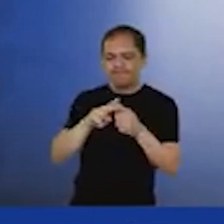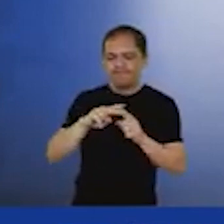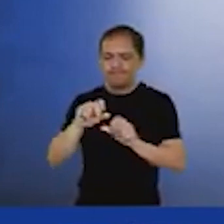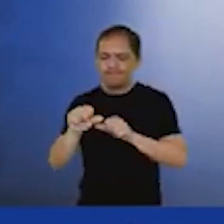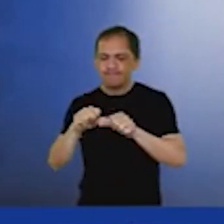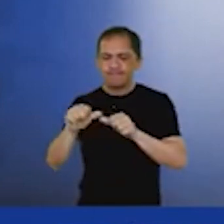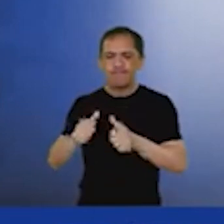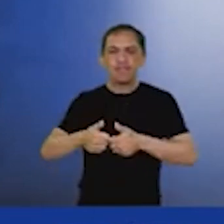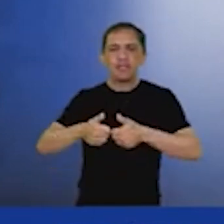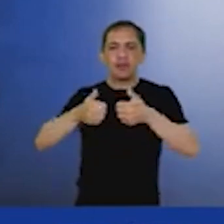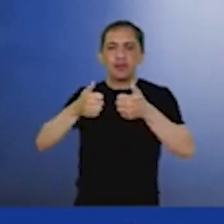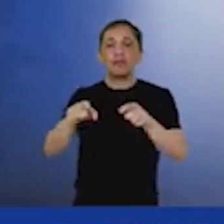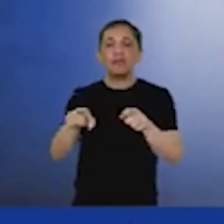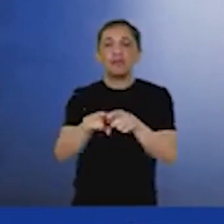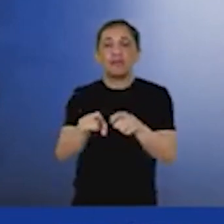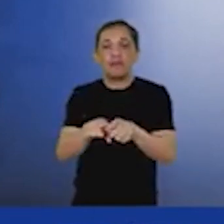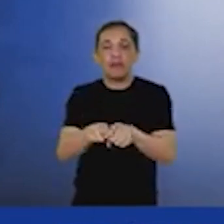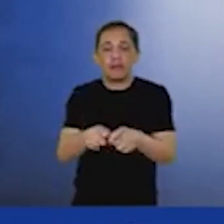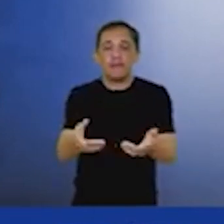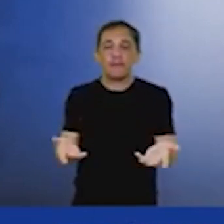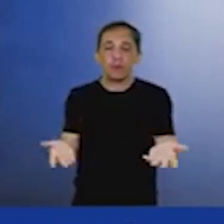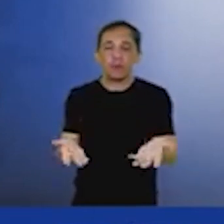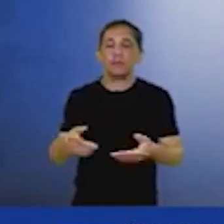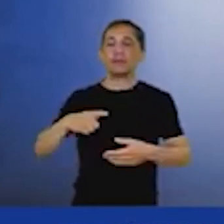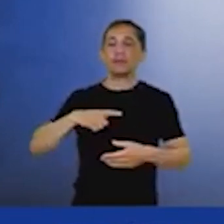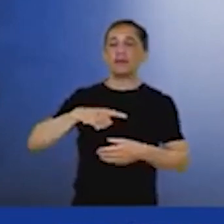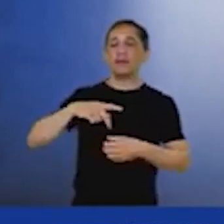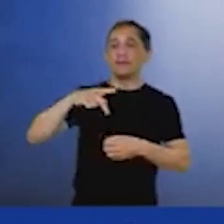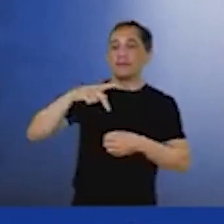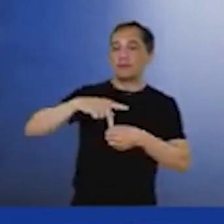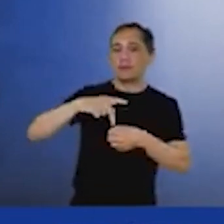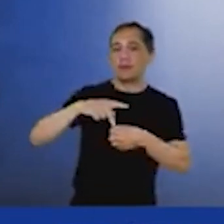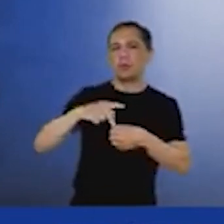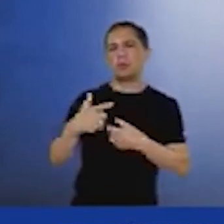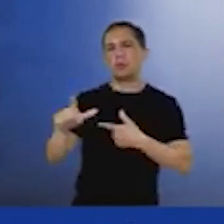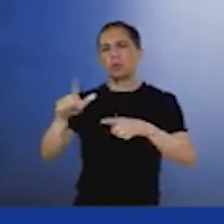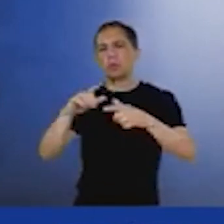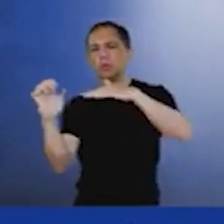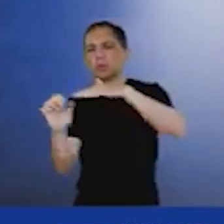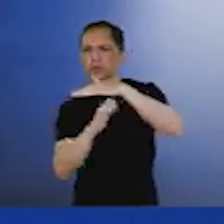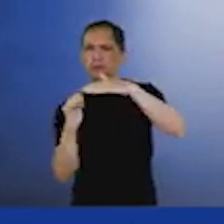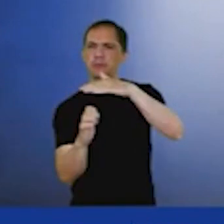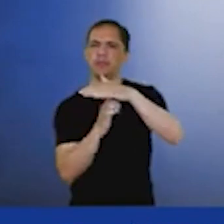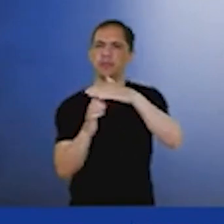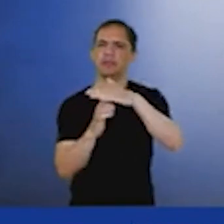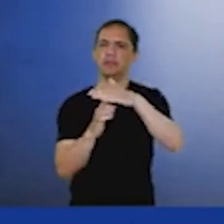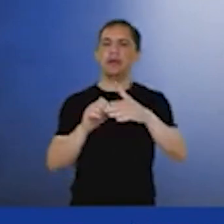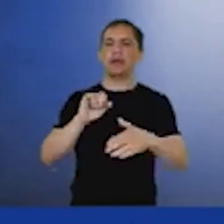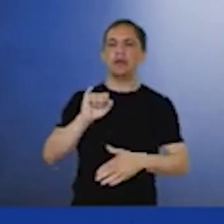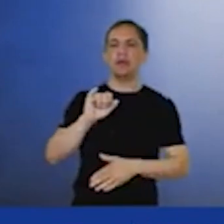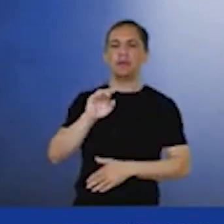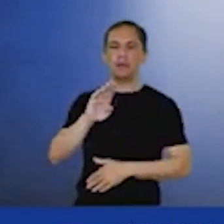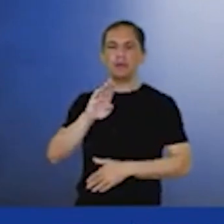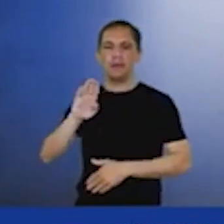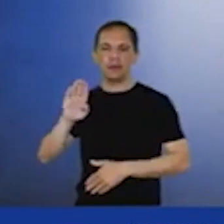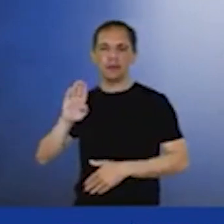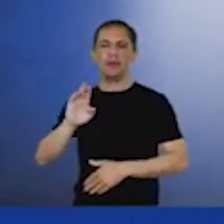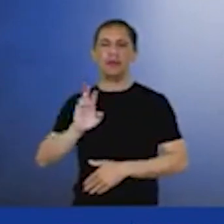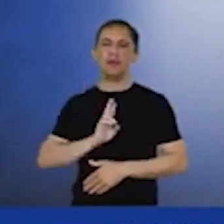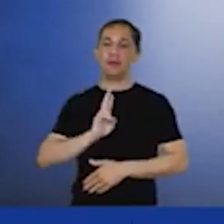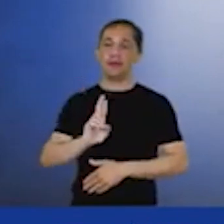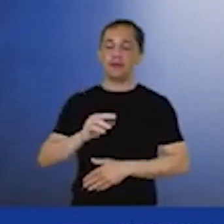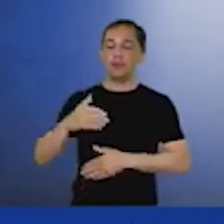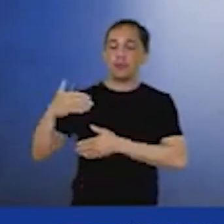implementada hoje, tanto pela Petrobras, quanto por todas as outras empresas que o IBP representa hoje, de